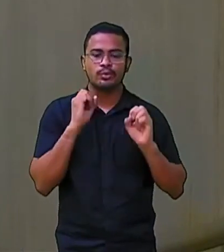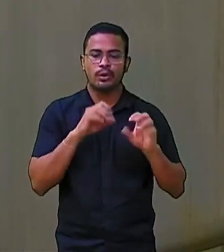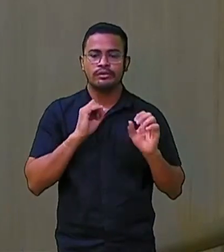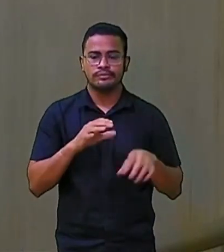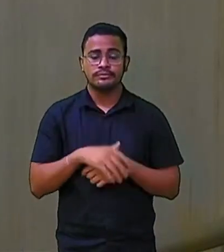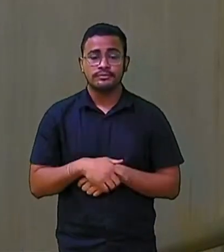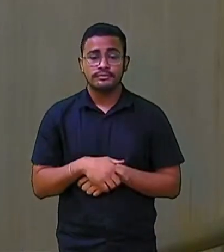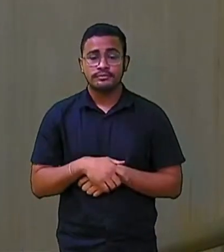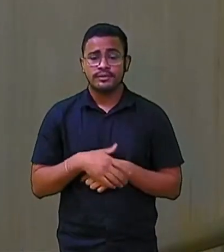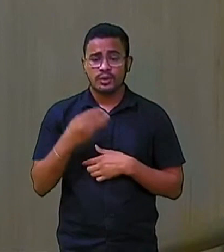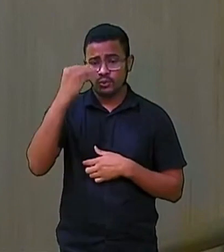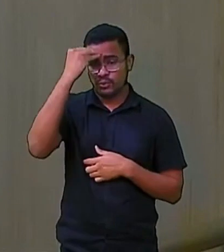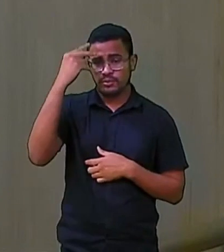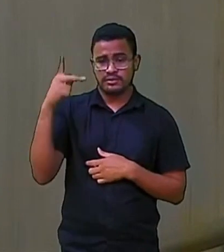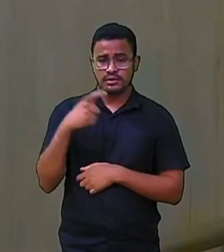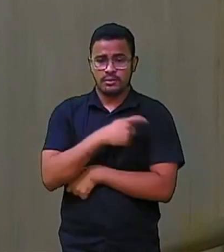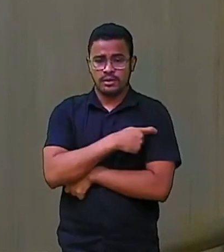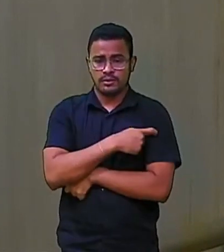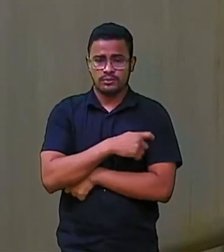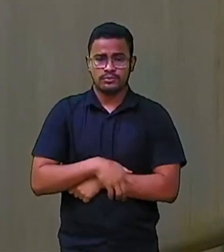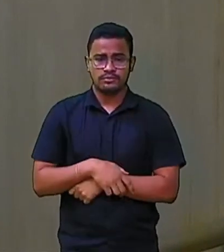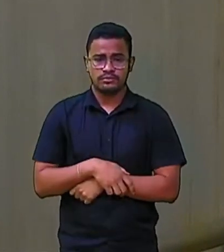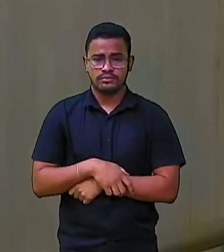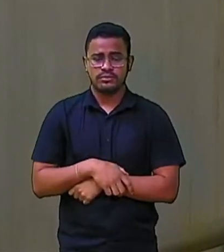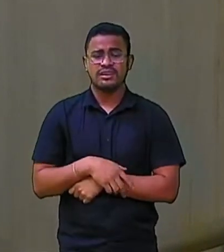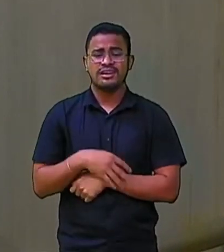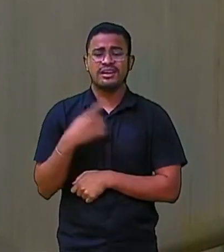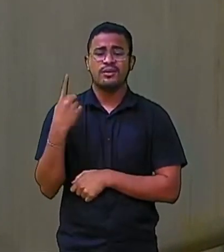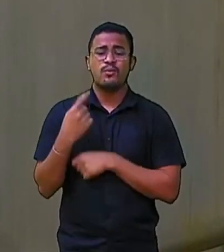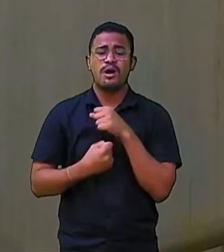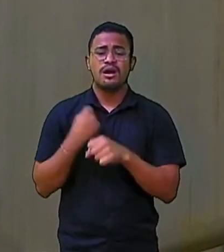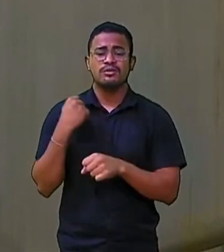Cláudio, a culpa é do governador Elmano? O cara está com um ano aí